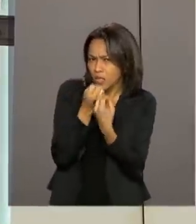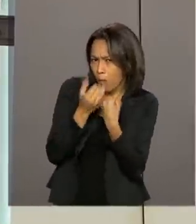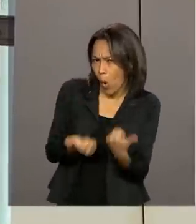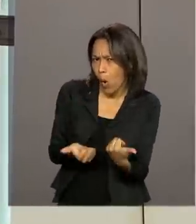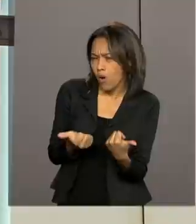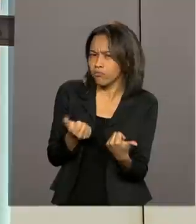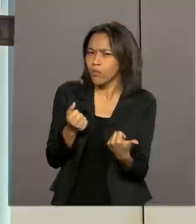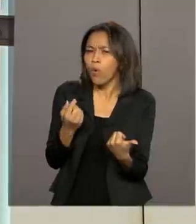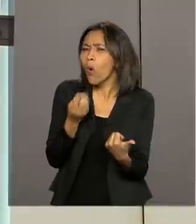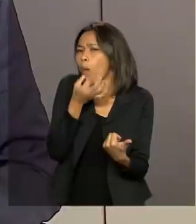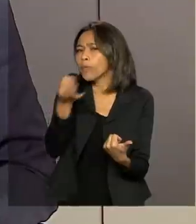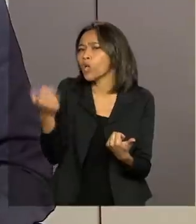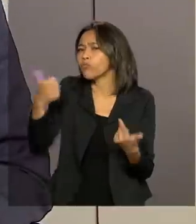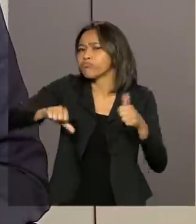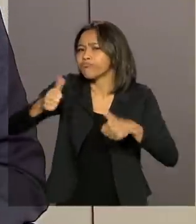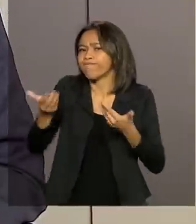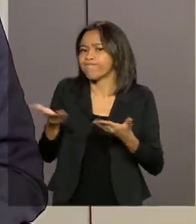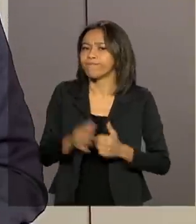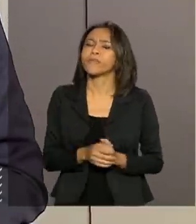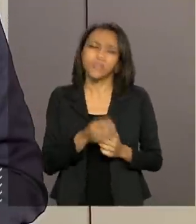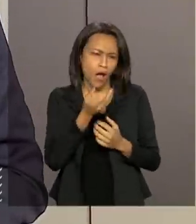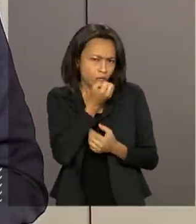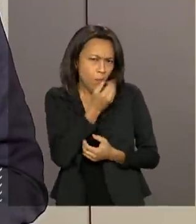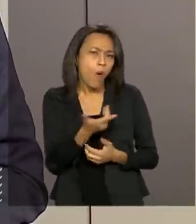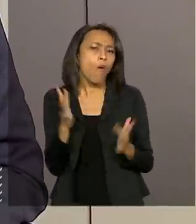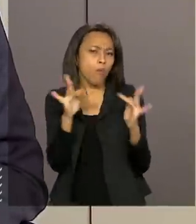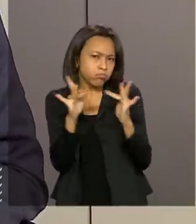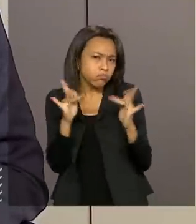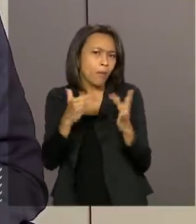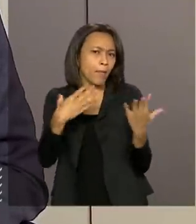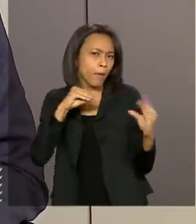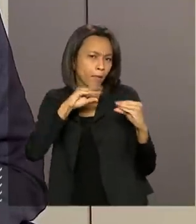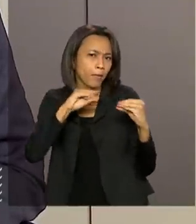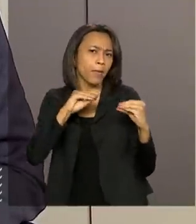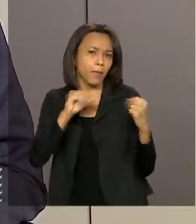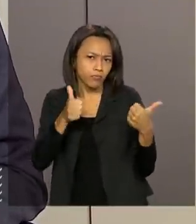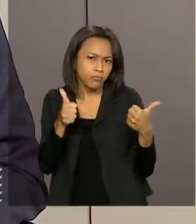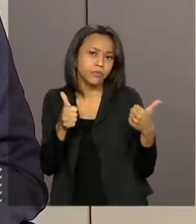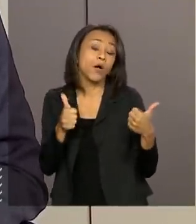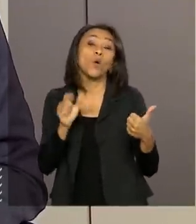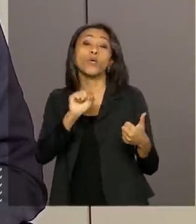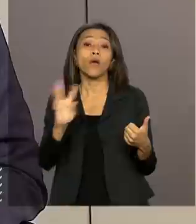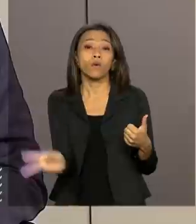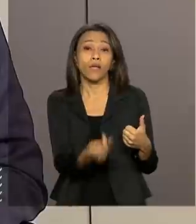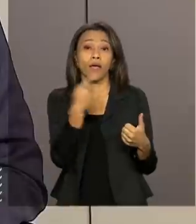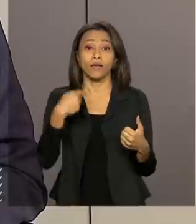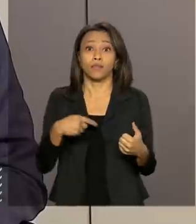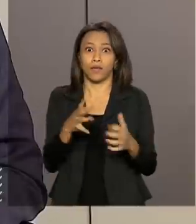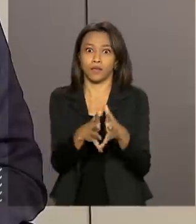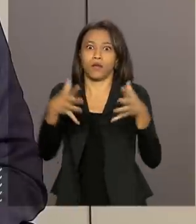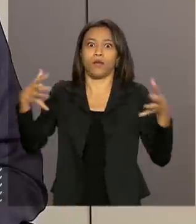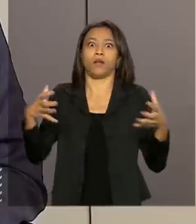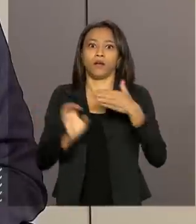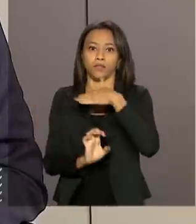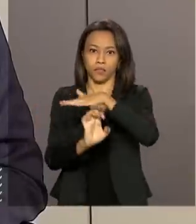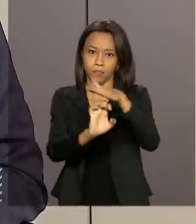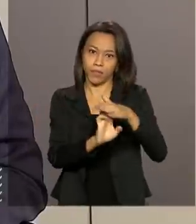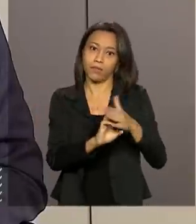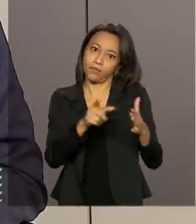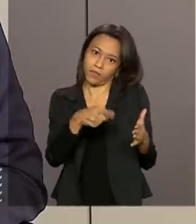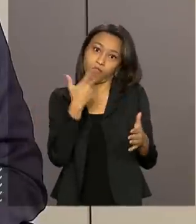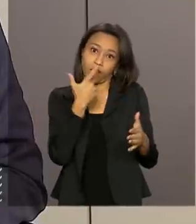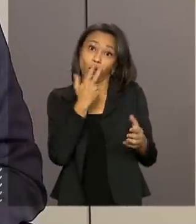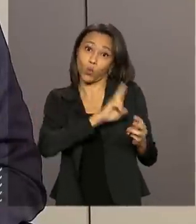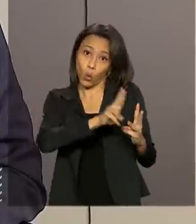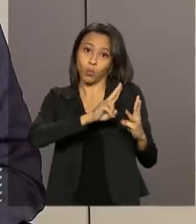boa? Como que o senhor analisa? A interlocução está boa. O que ocorre, o que hoje as grandes empresas, em particular os bancos que